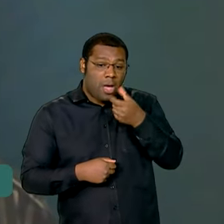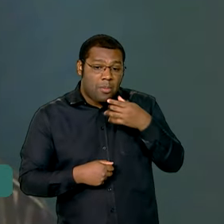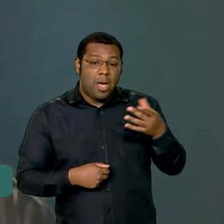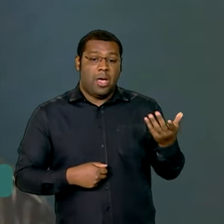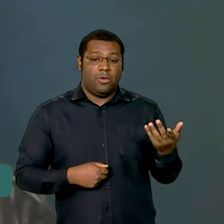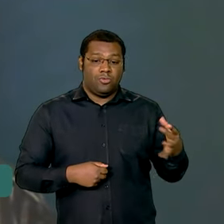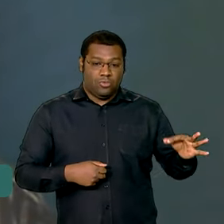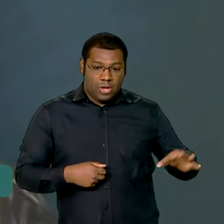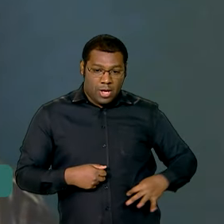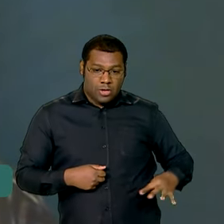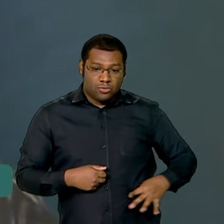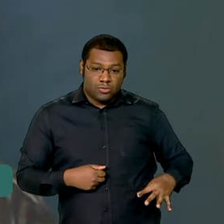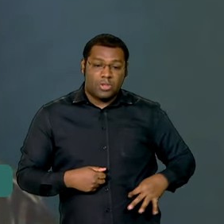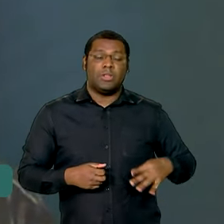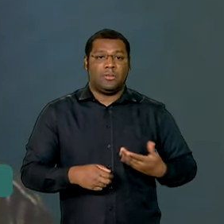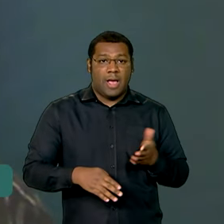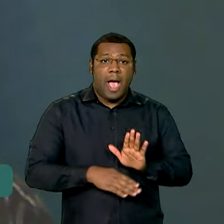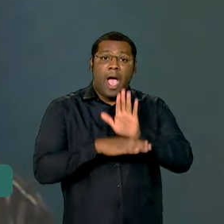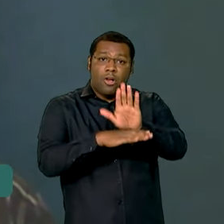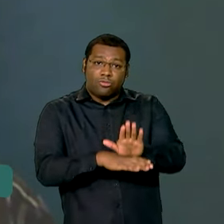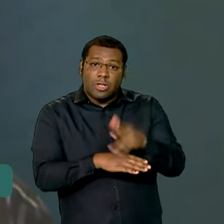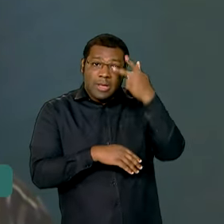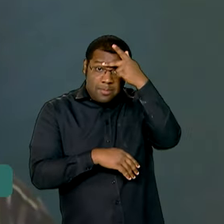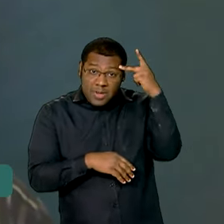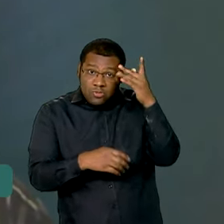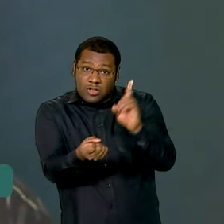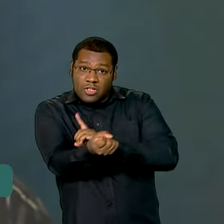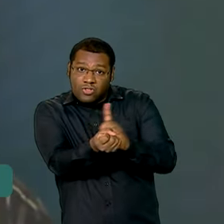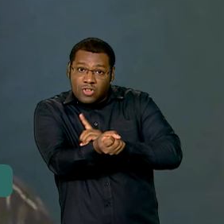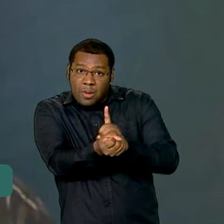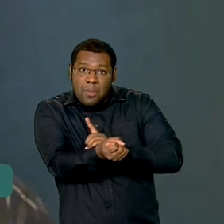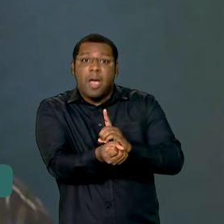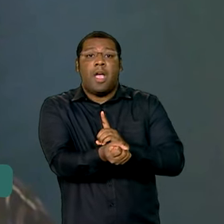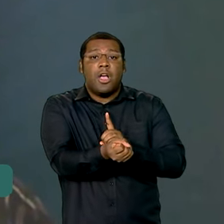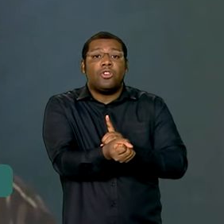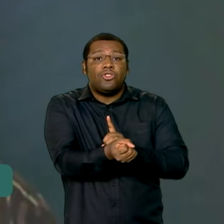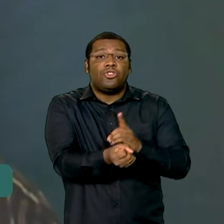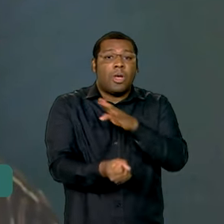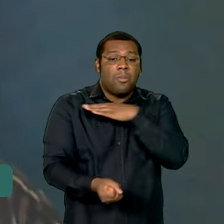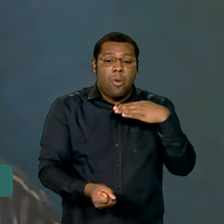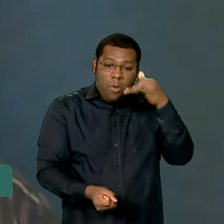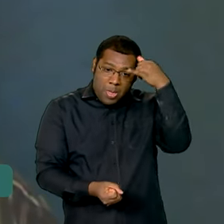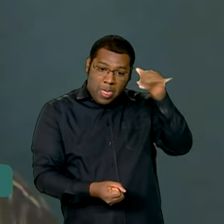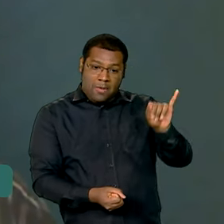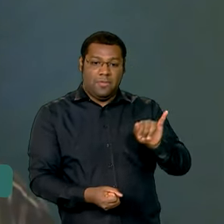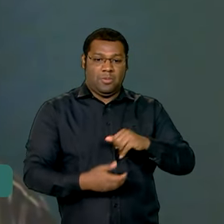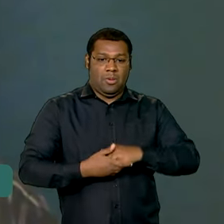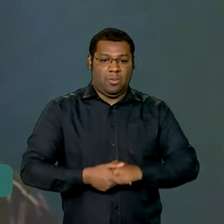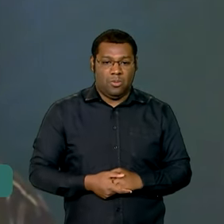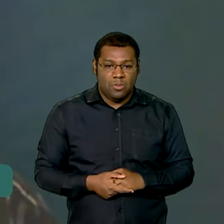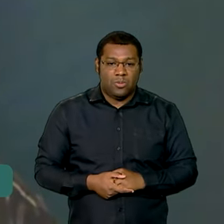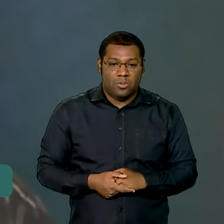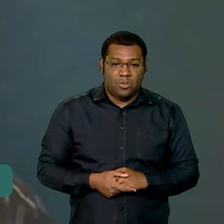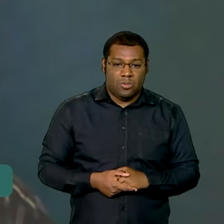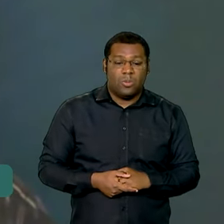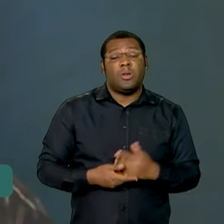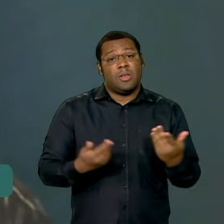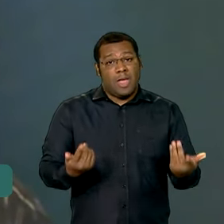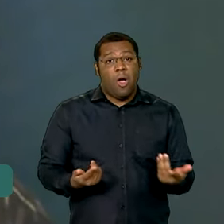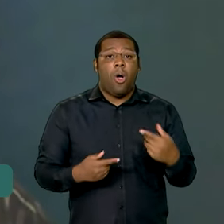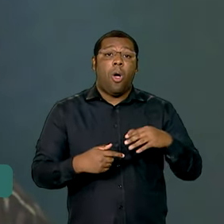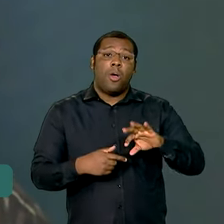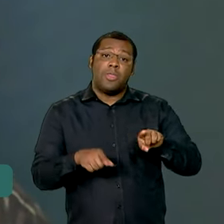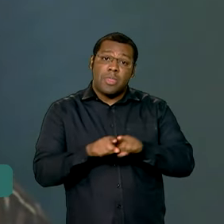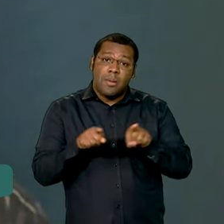e para ajudar a prevenir o aparecimento de complicações possíveis do diabetes